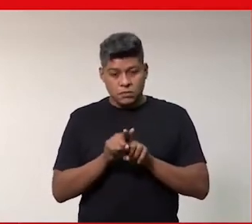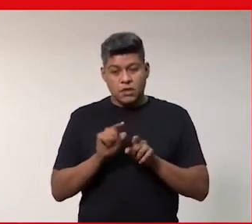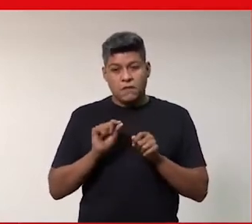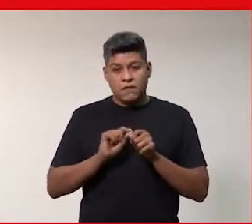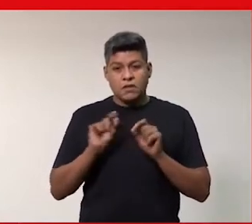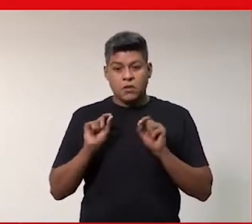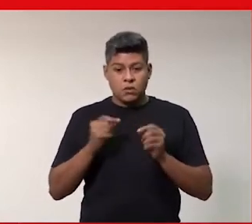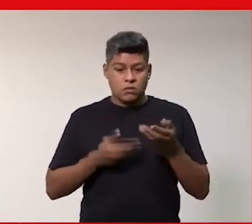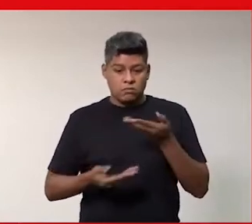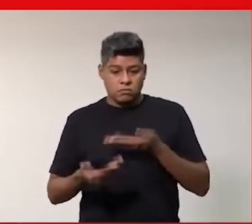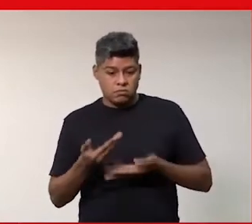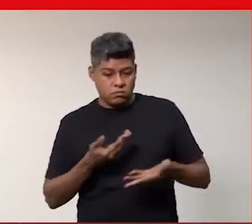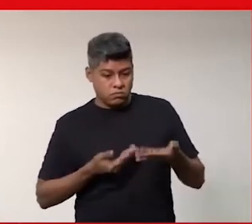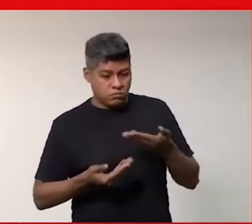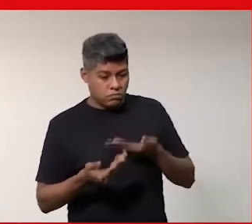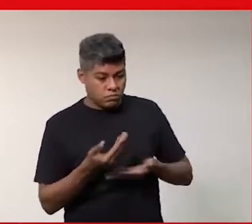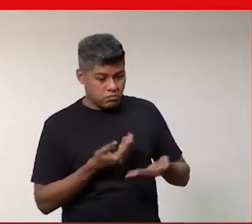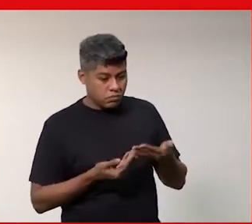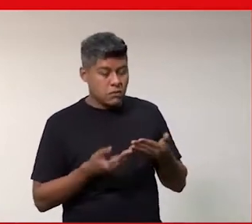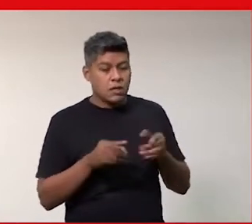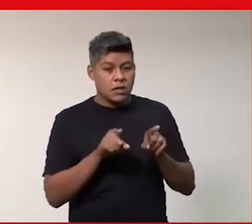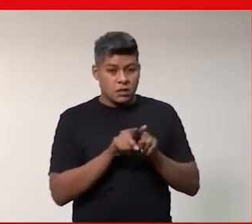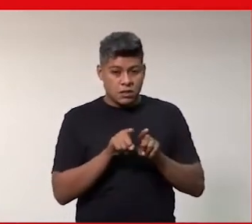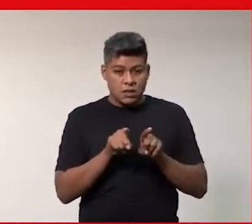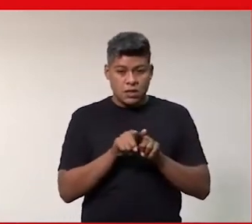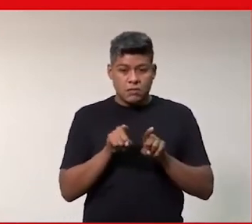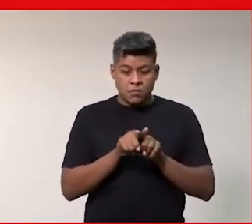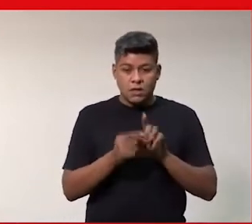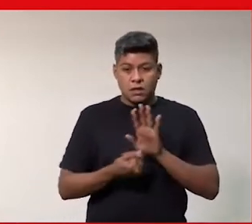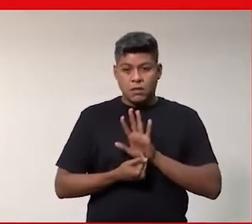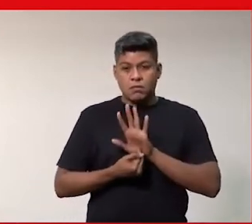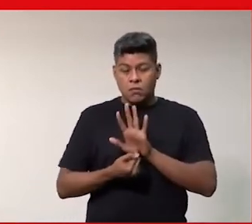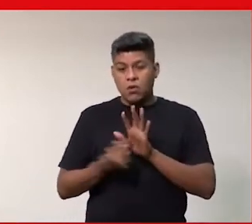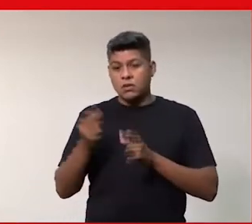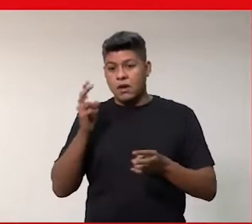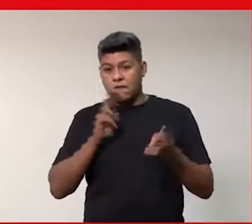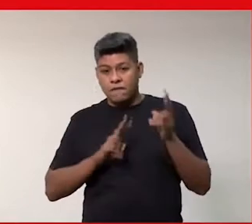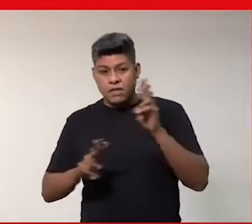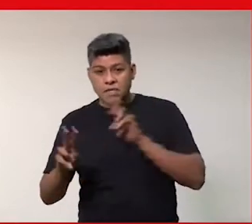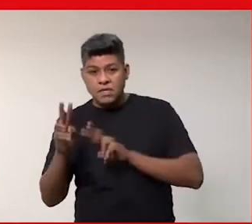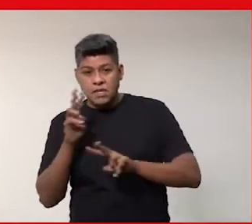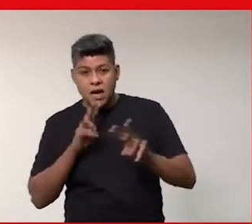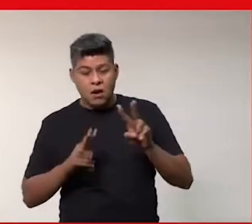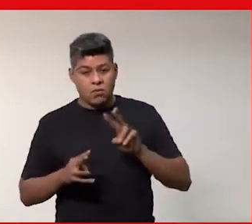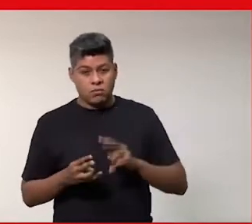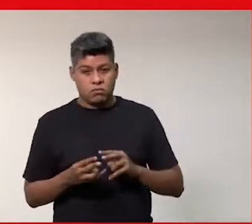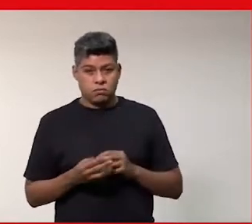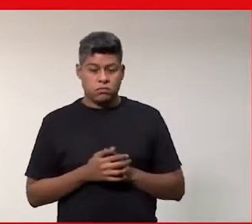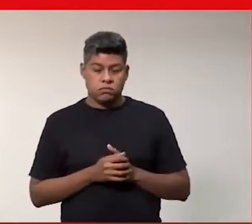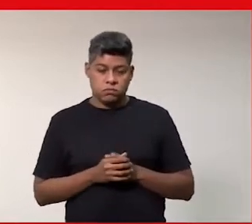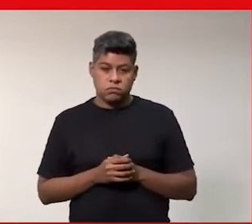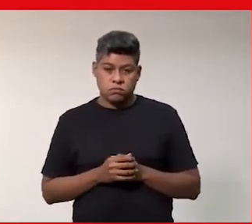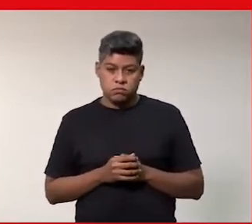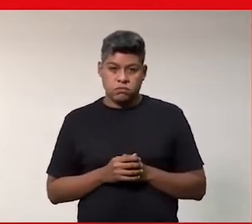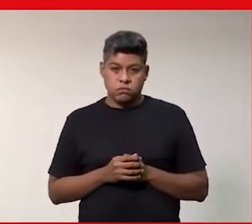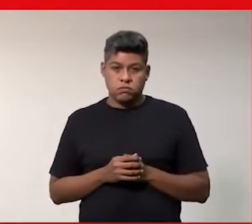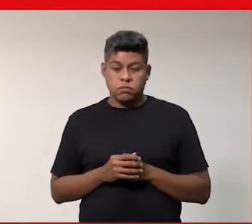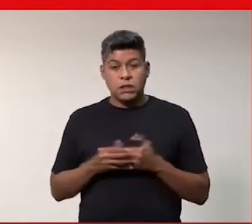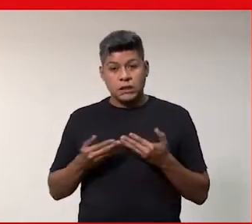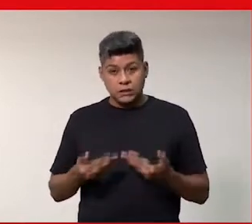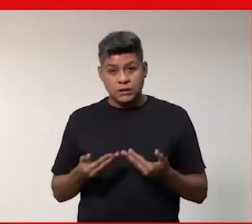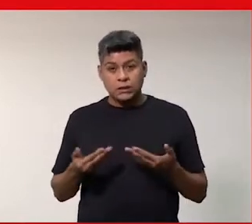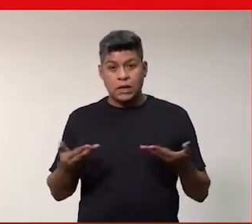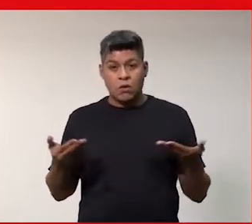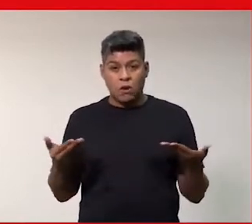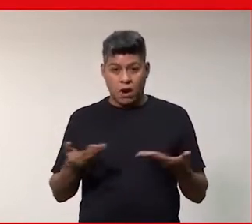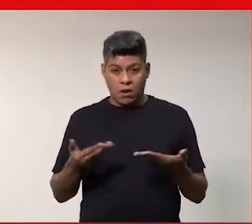a relatoria e também vai expor a sua visão, né, e contribuição. Então, agora eu passo